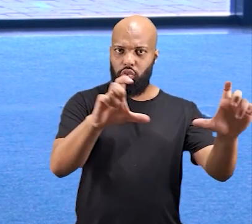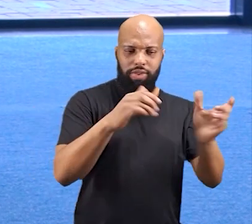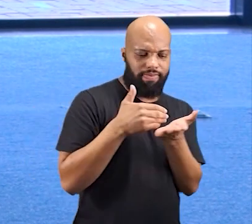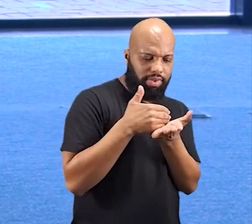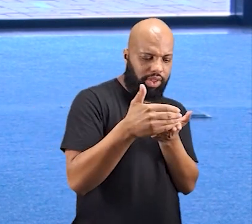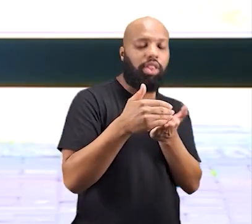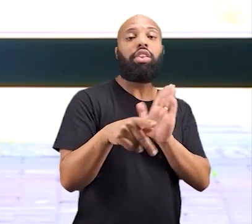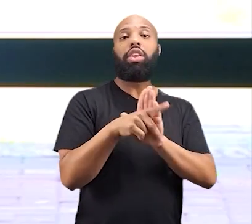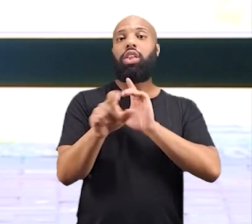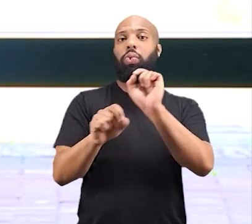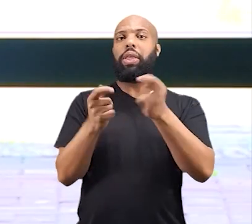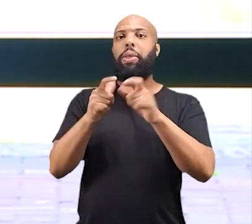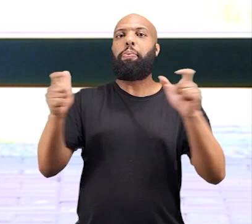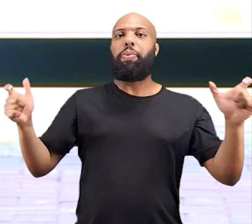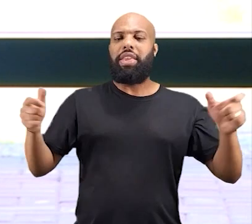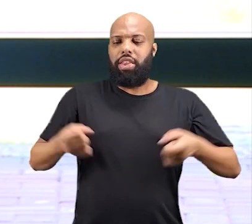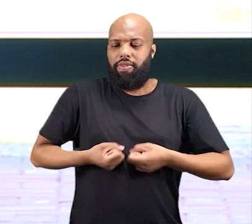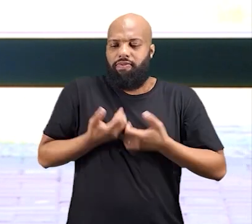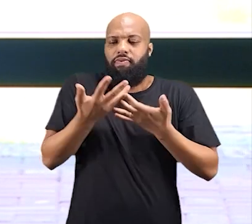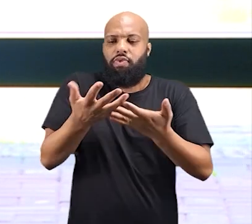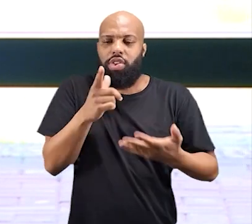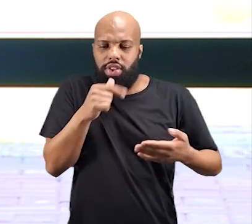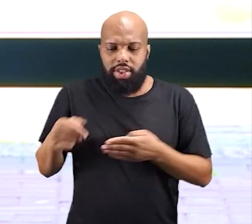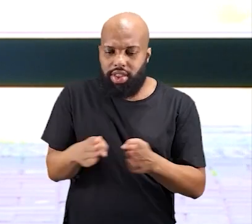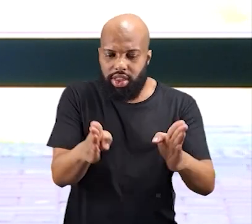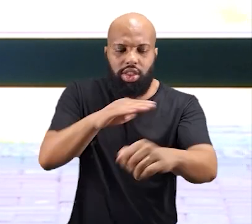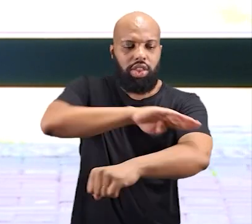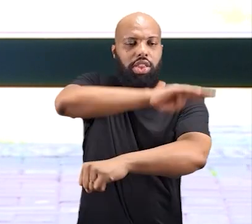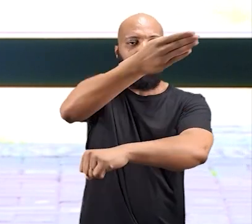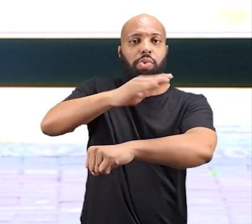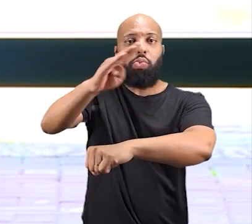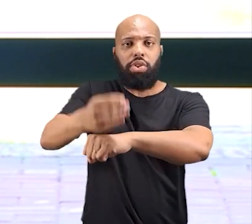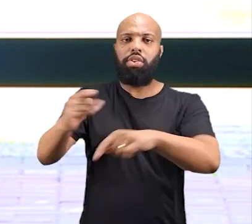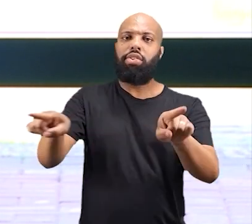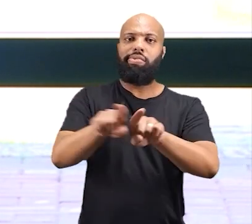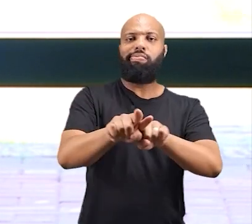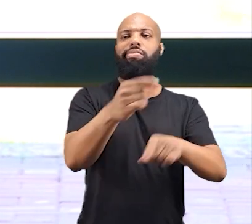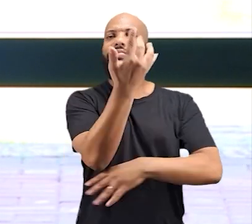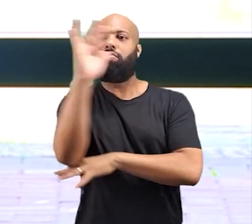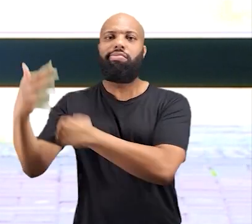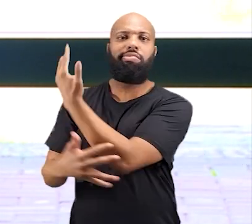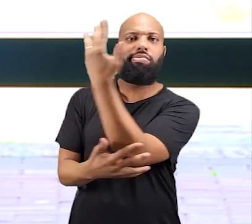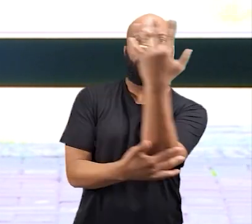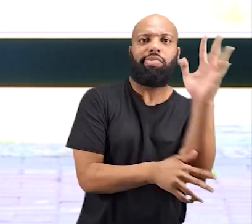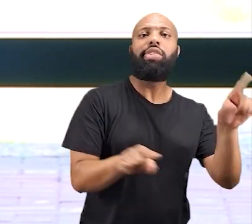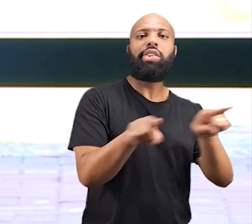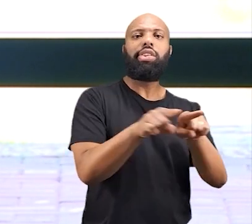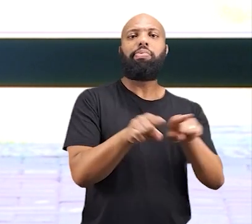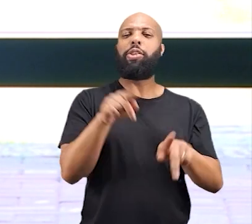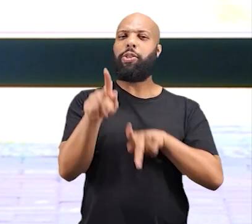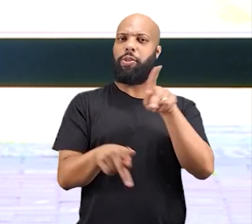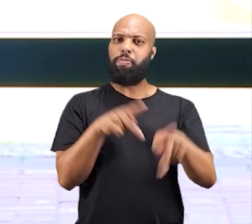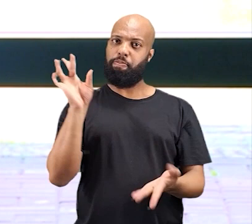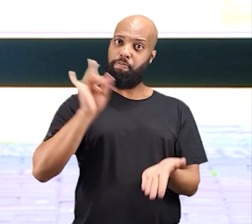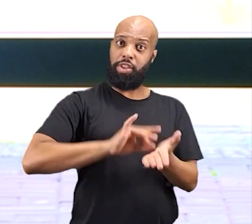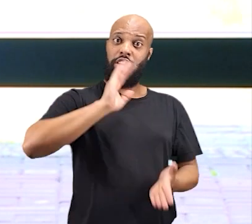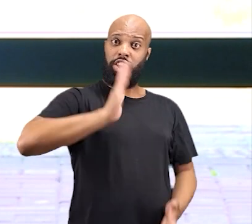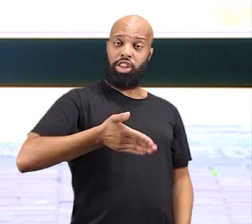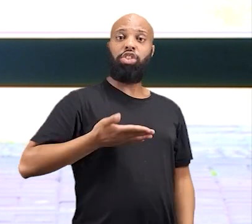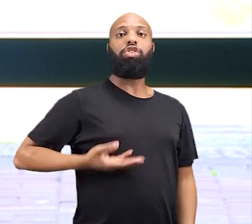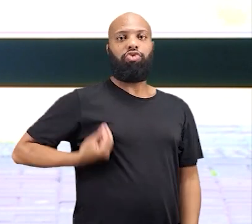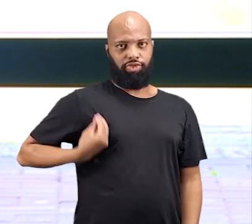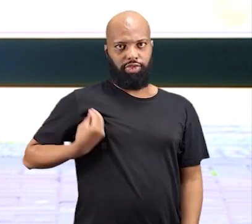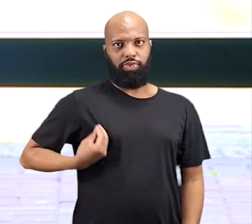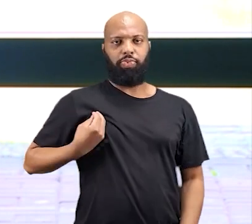fotografia como ponto de partida para ampliar a voz dos rios, das montanhas, da floresta e dos povos originários,